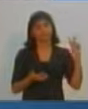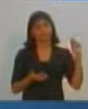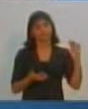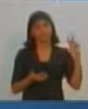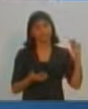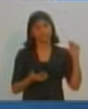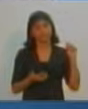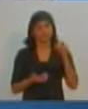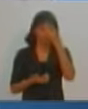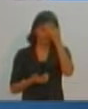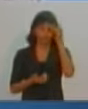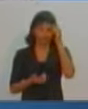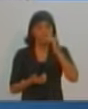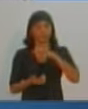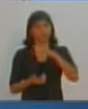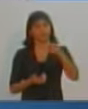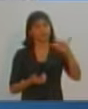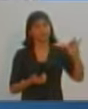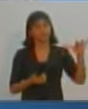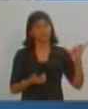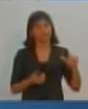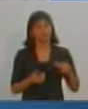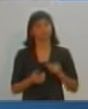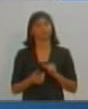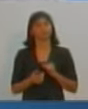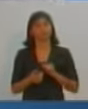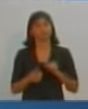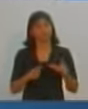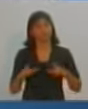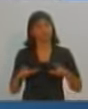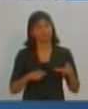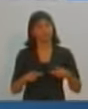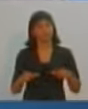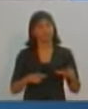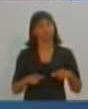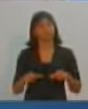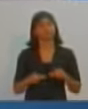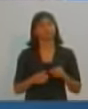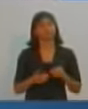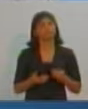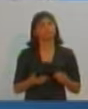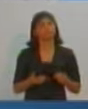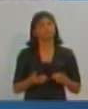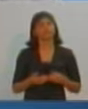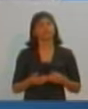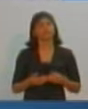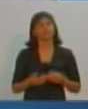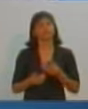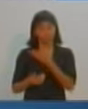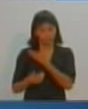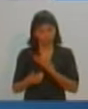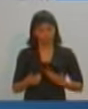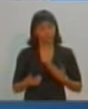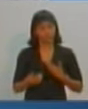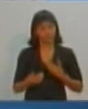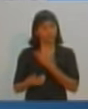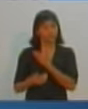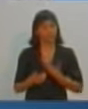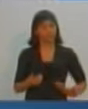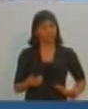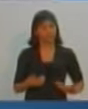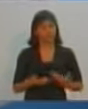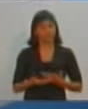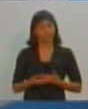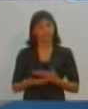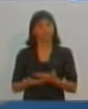eu quero assumir um compromisso com vocês, do CREAS, do CRAS, que nós vamos dar no nosso governo toda a possibilidade de você atender